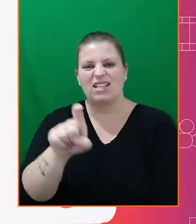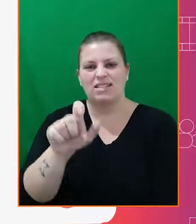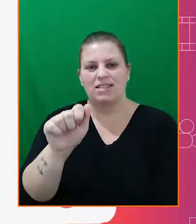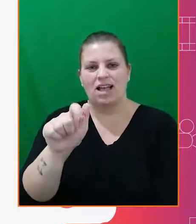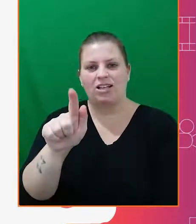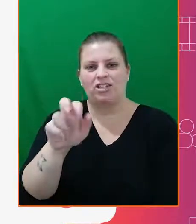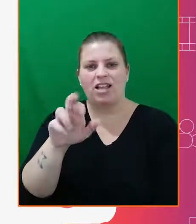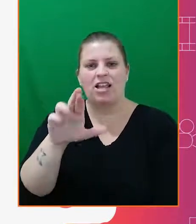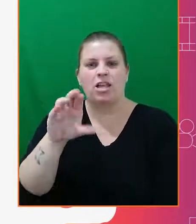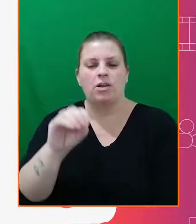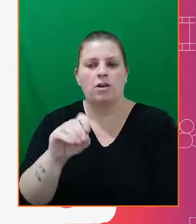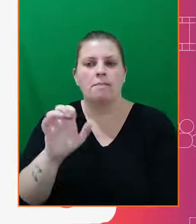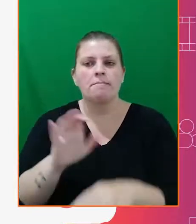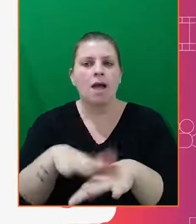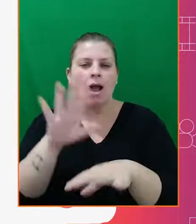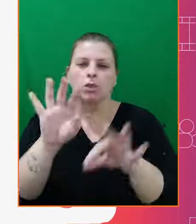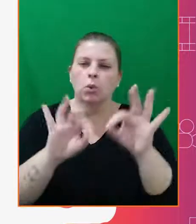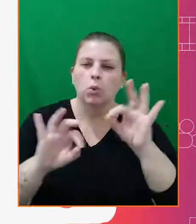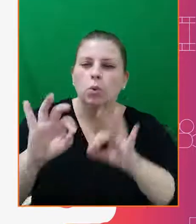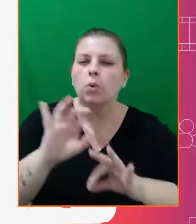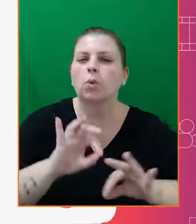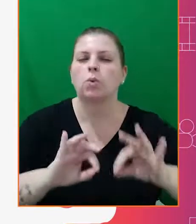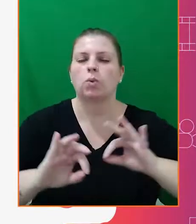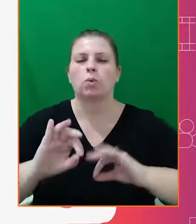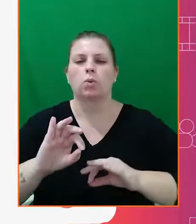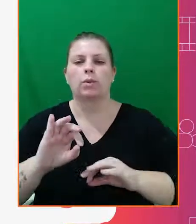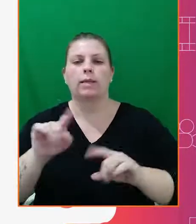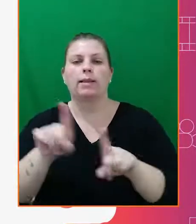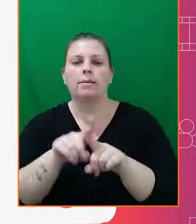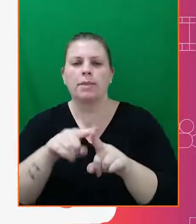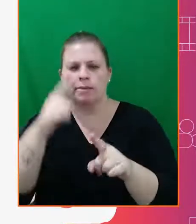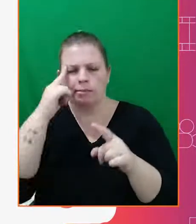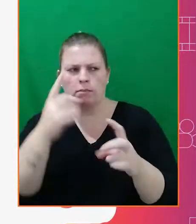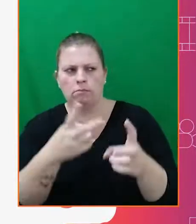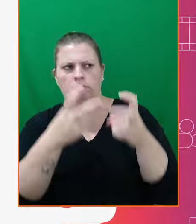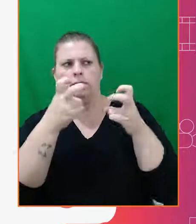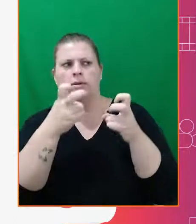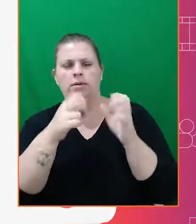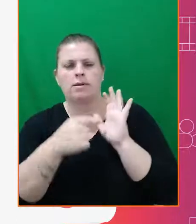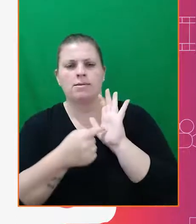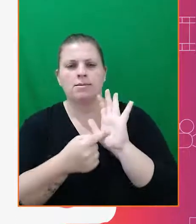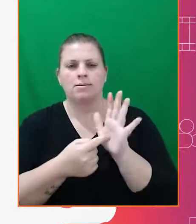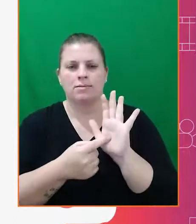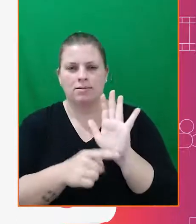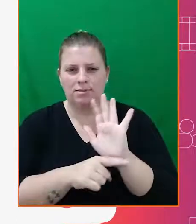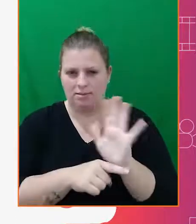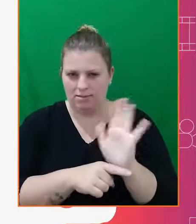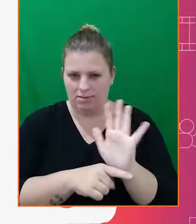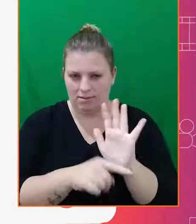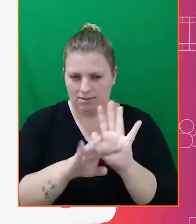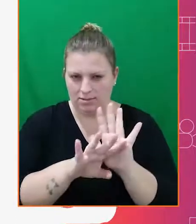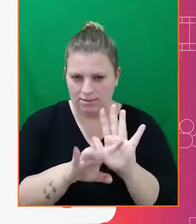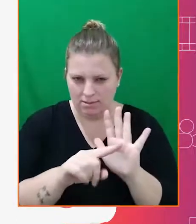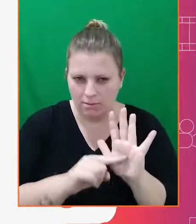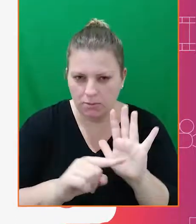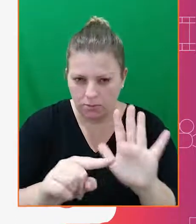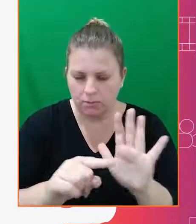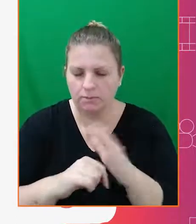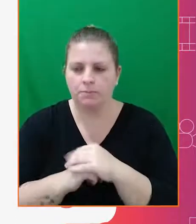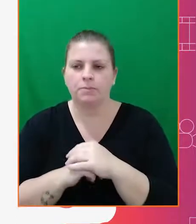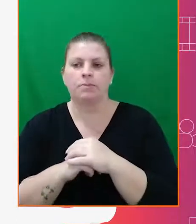mais organizada e mesmo para entender o seu impacto na cena antes de desenhar todo o personagem,